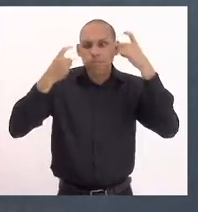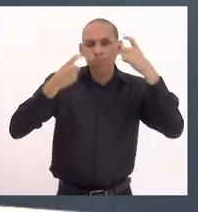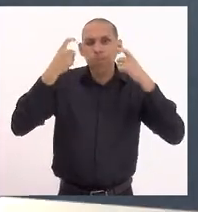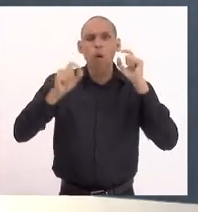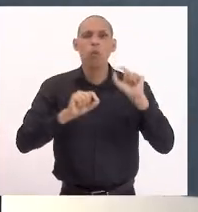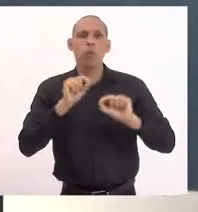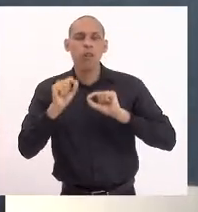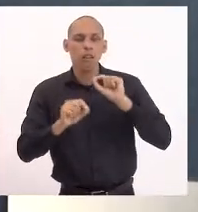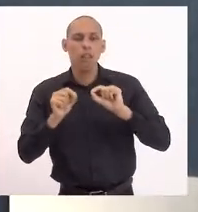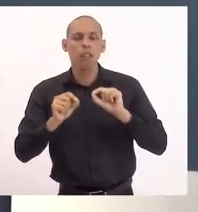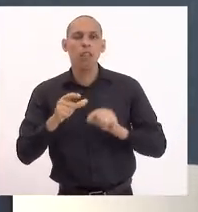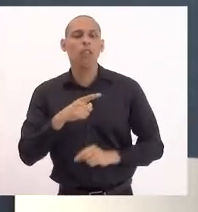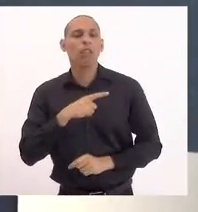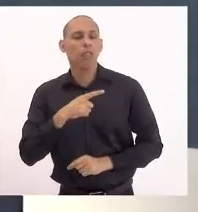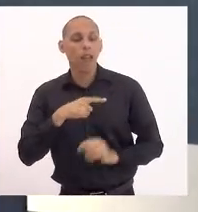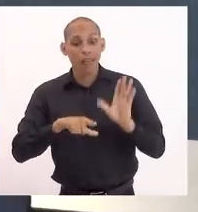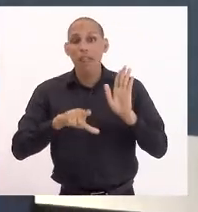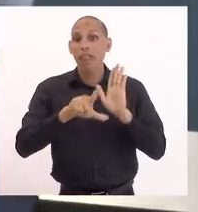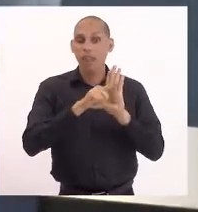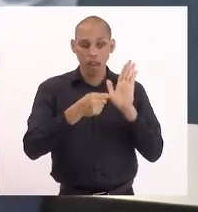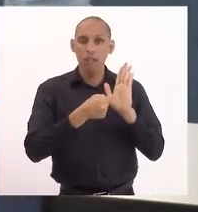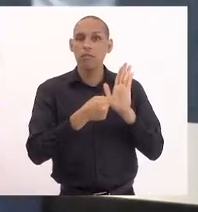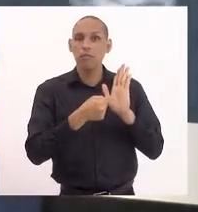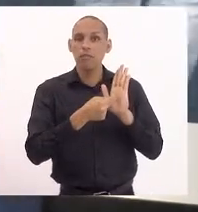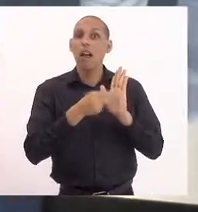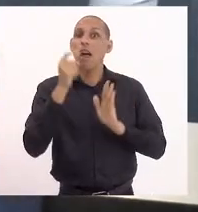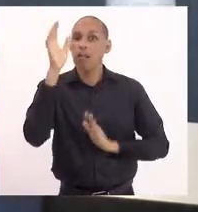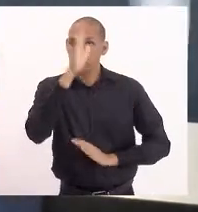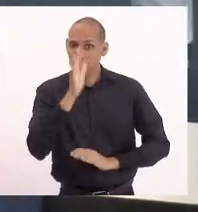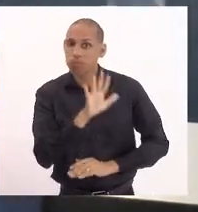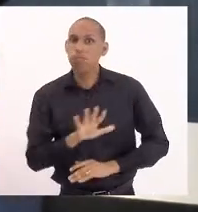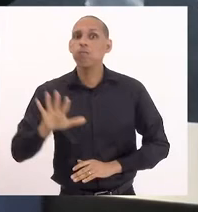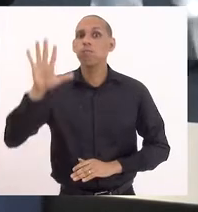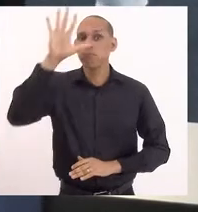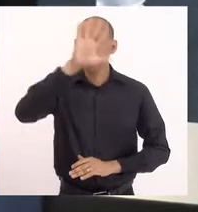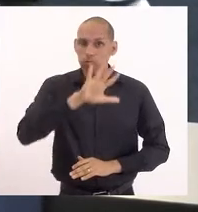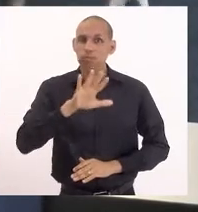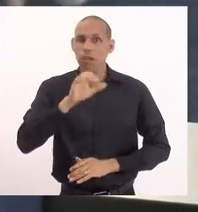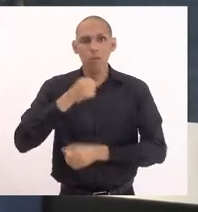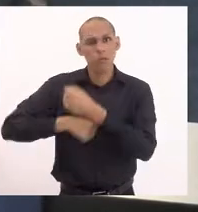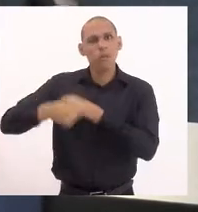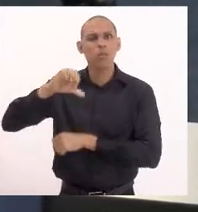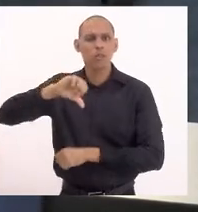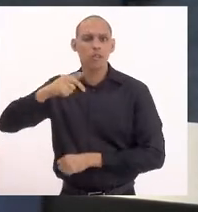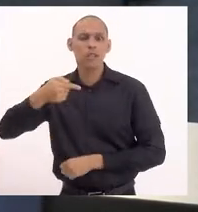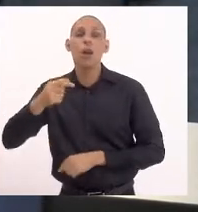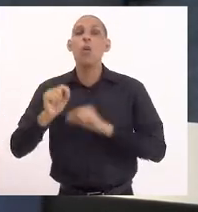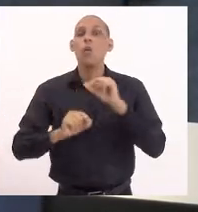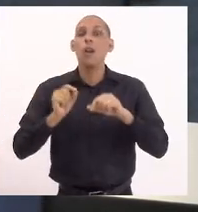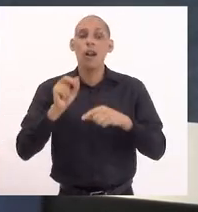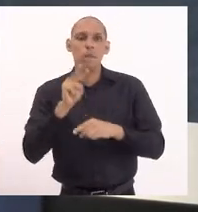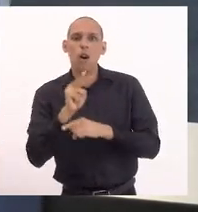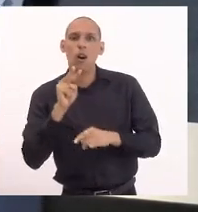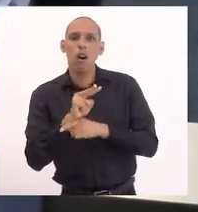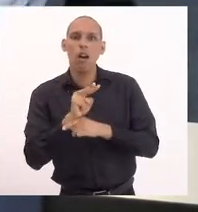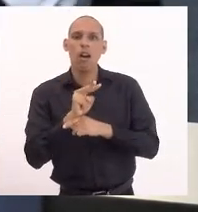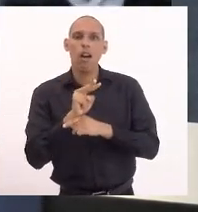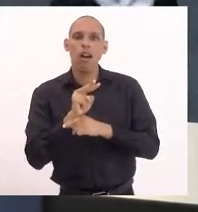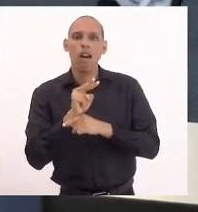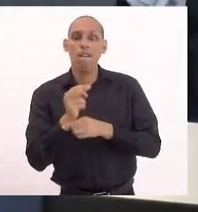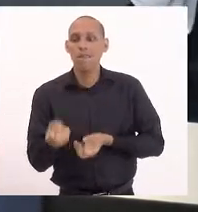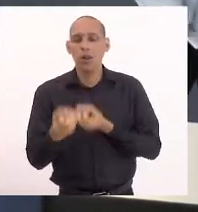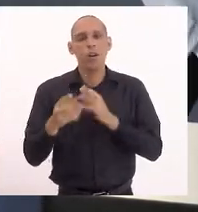é que existe, uma lei aqui nacional de 97 sobre a proteção dos dados desse refugiado.